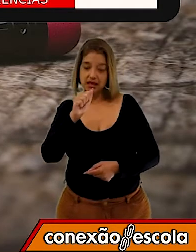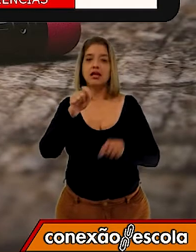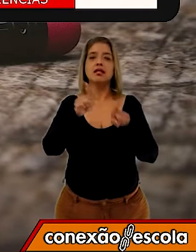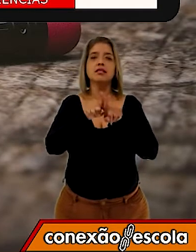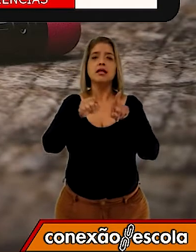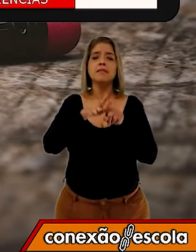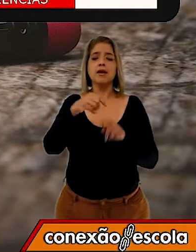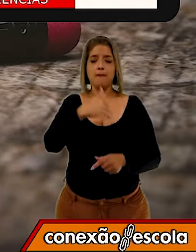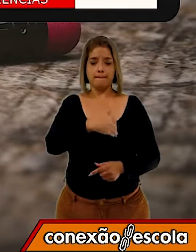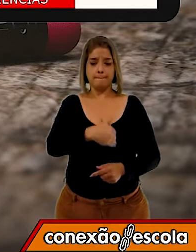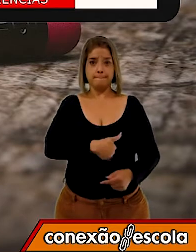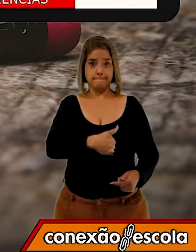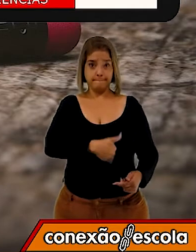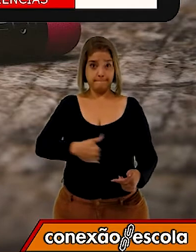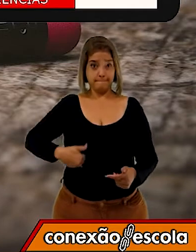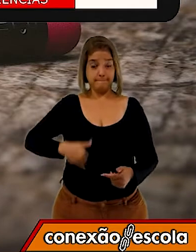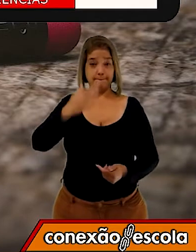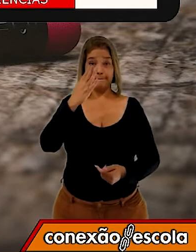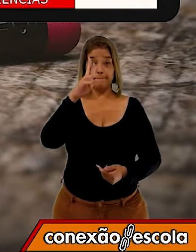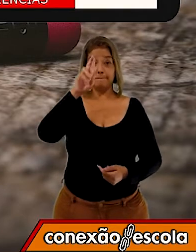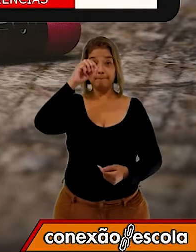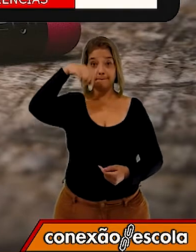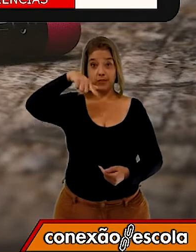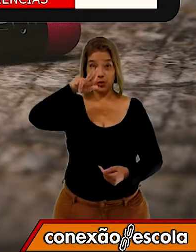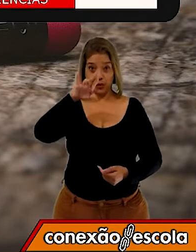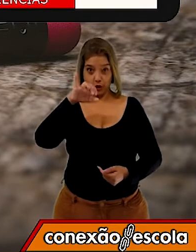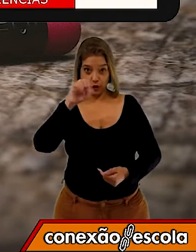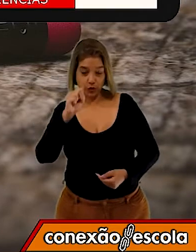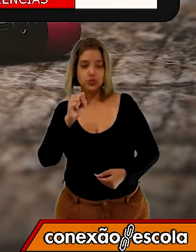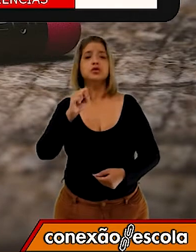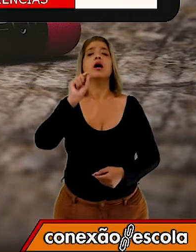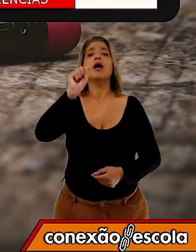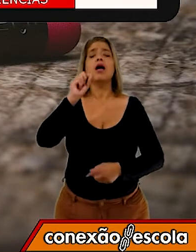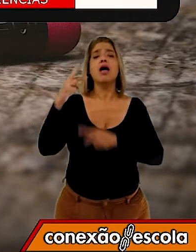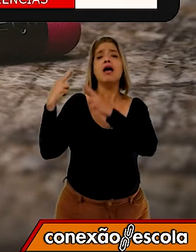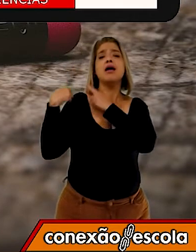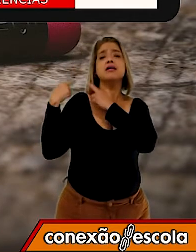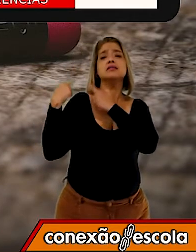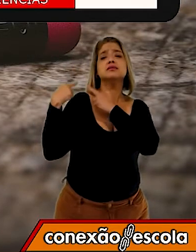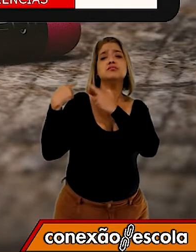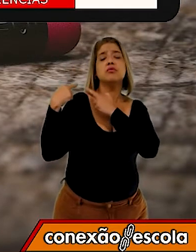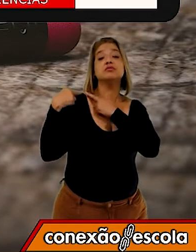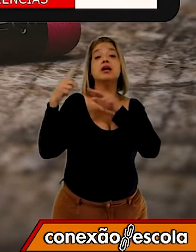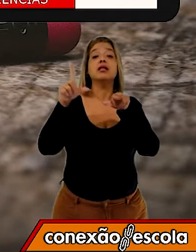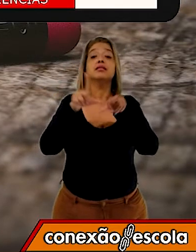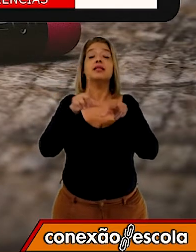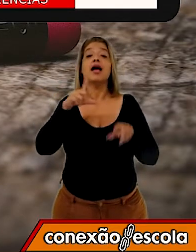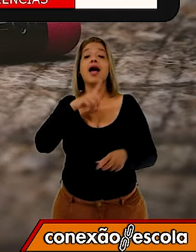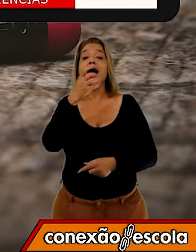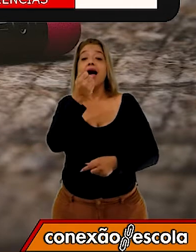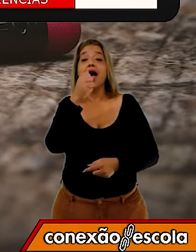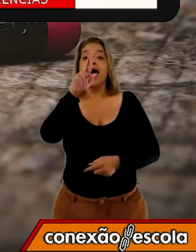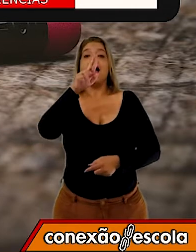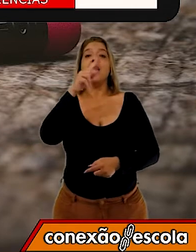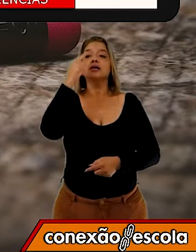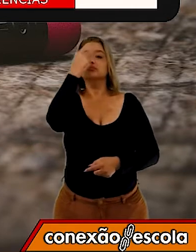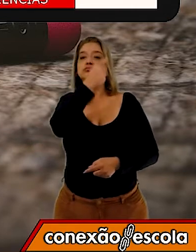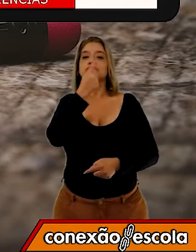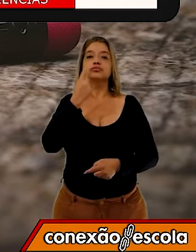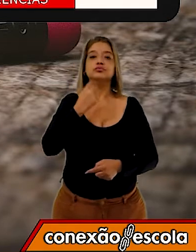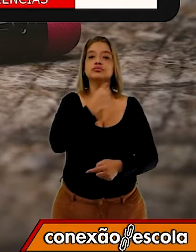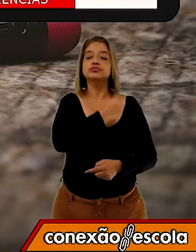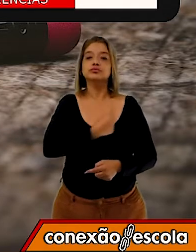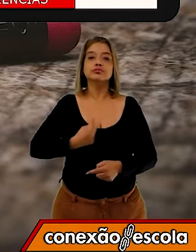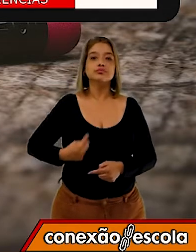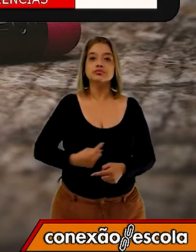brônquios, que são responsáveis por fazer o transporte do oxigênio para